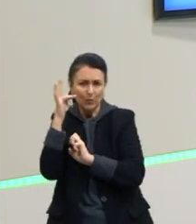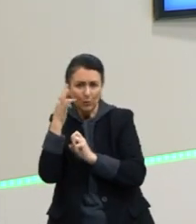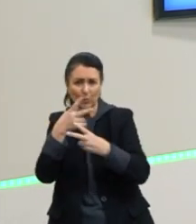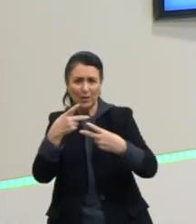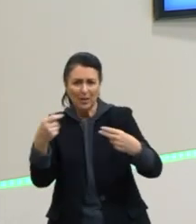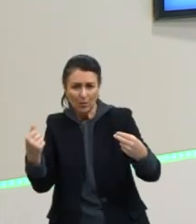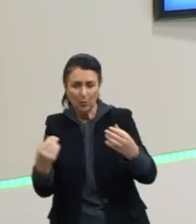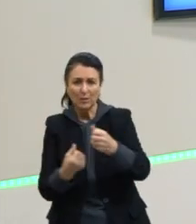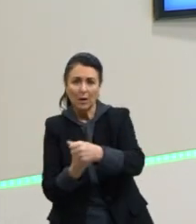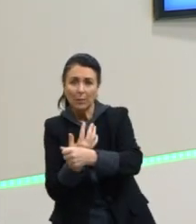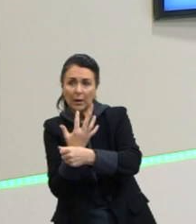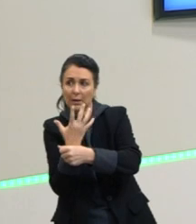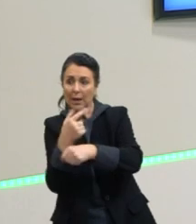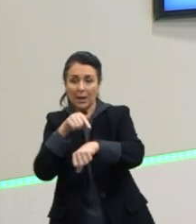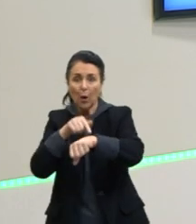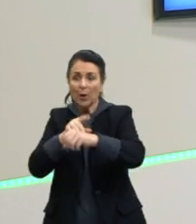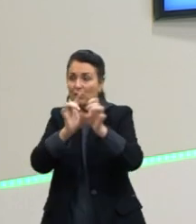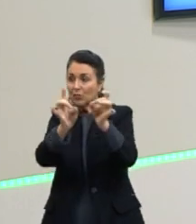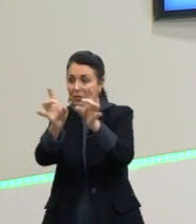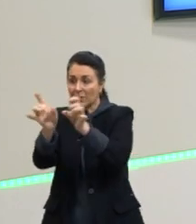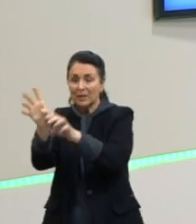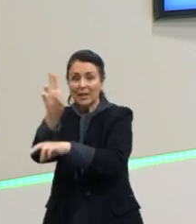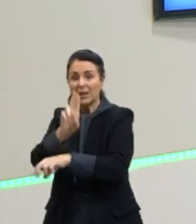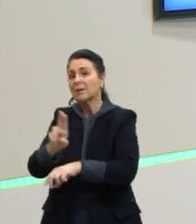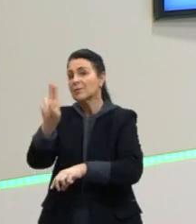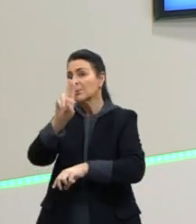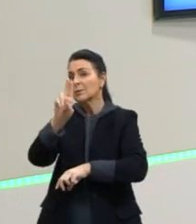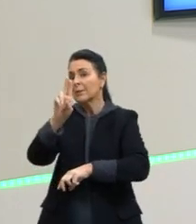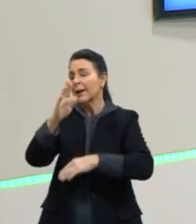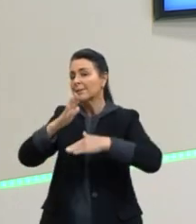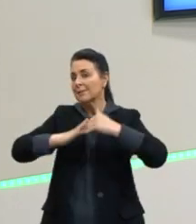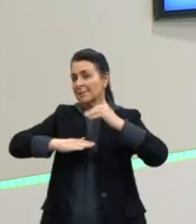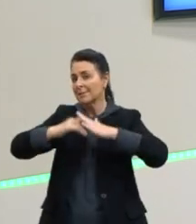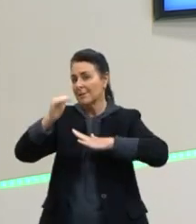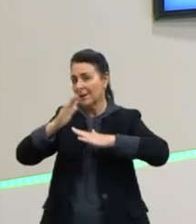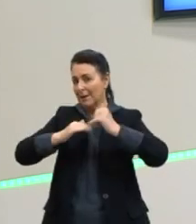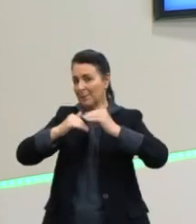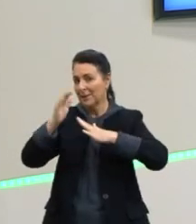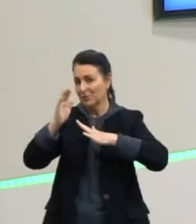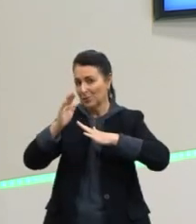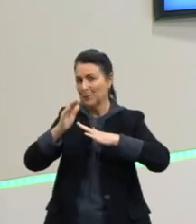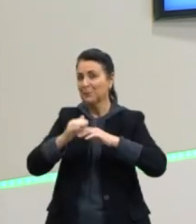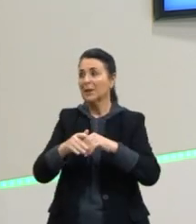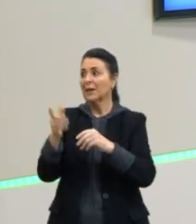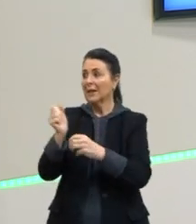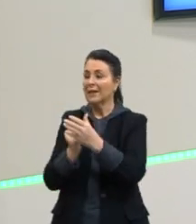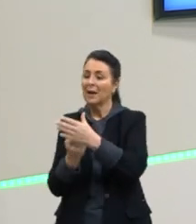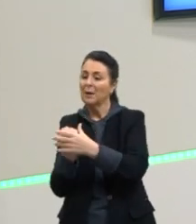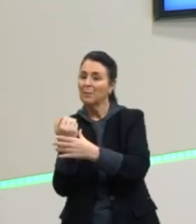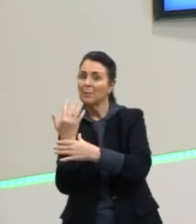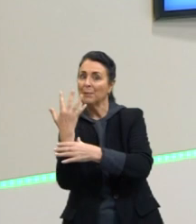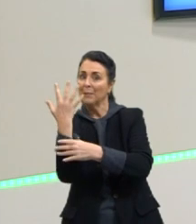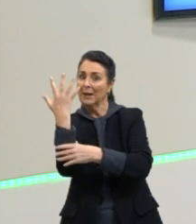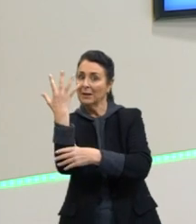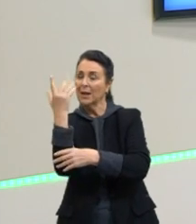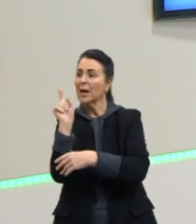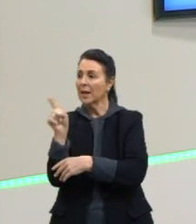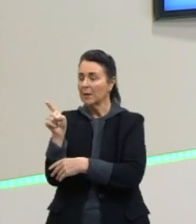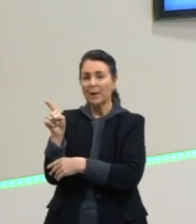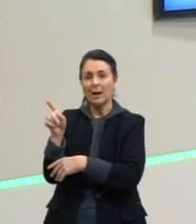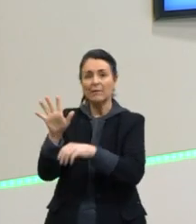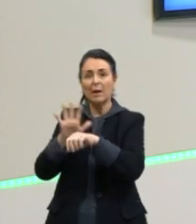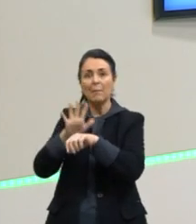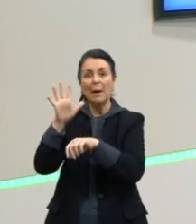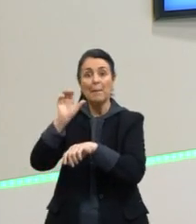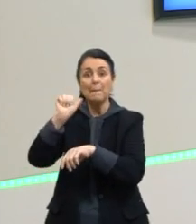quando vai vender, eles utilizam a técnica, então, para submeter a planta ao etileno, para ela amadurecer, tornar